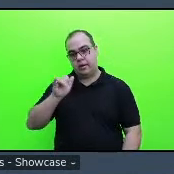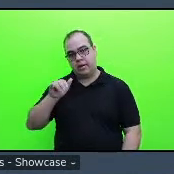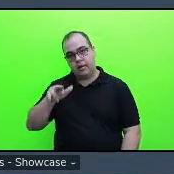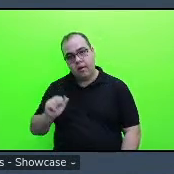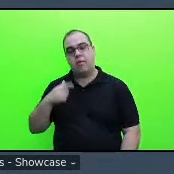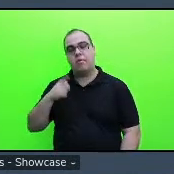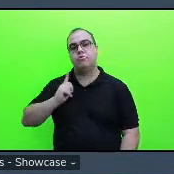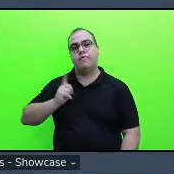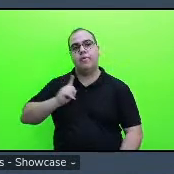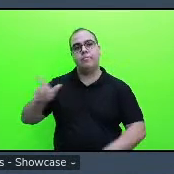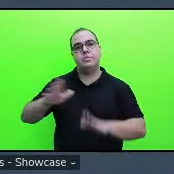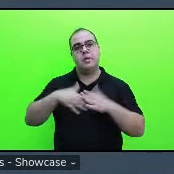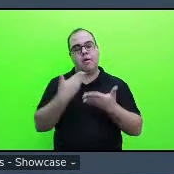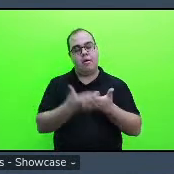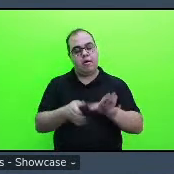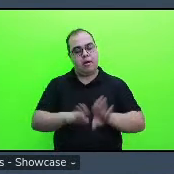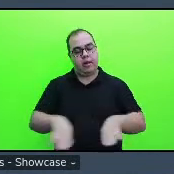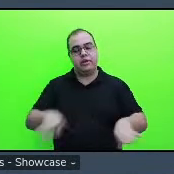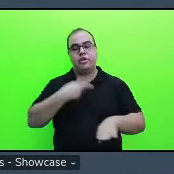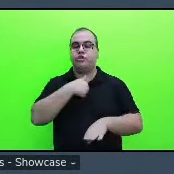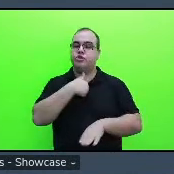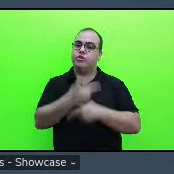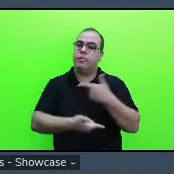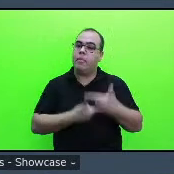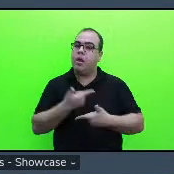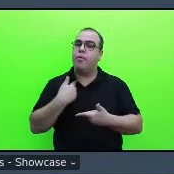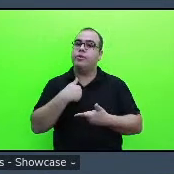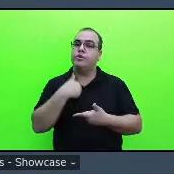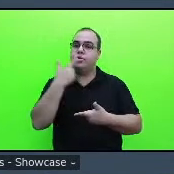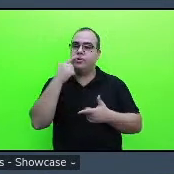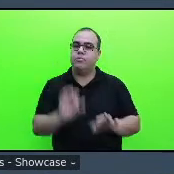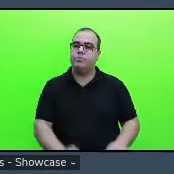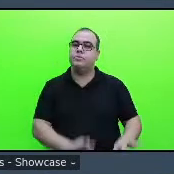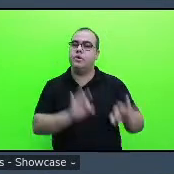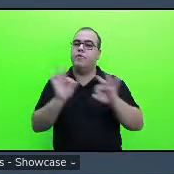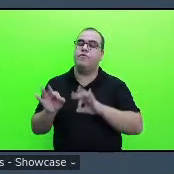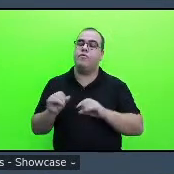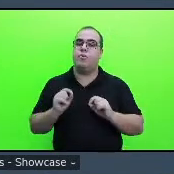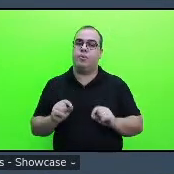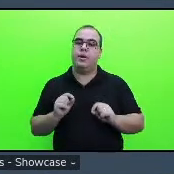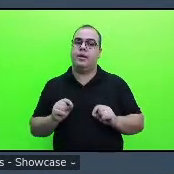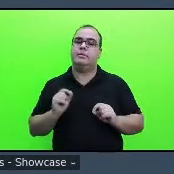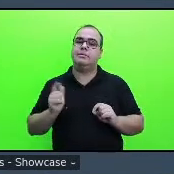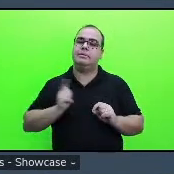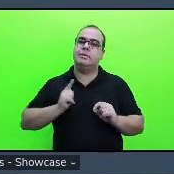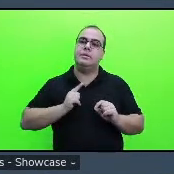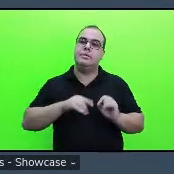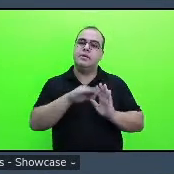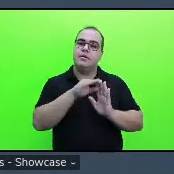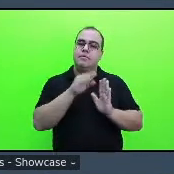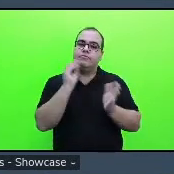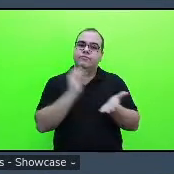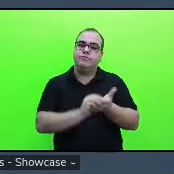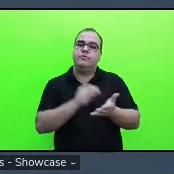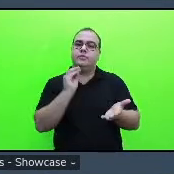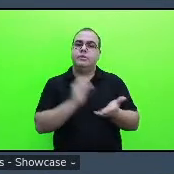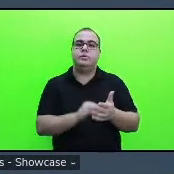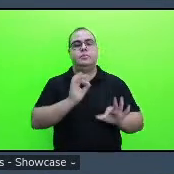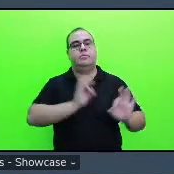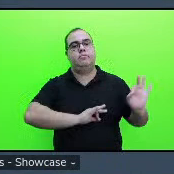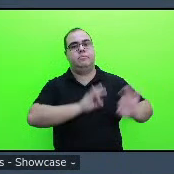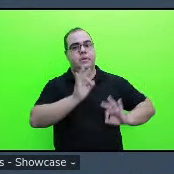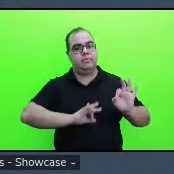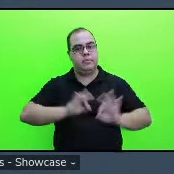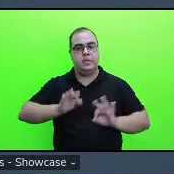então a gente observa que existe essa falta né um preparo maior dos professores